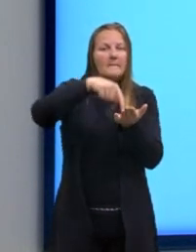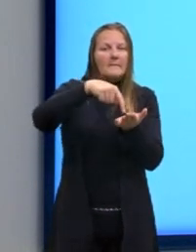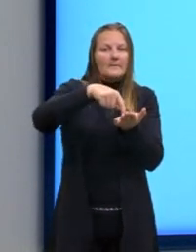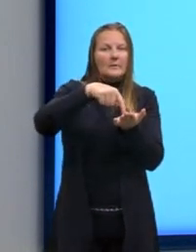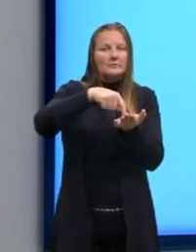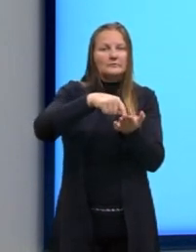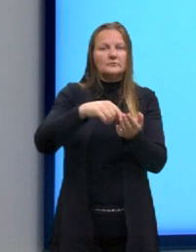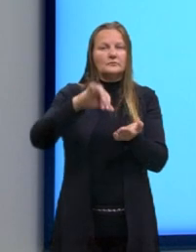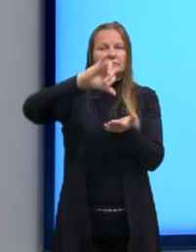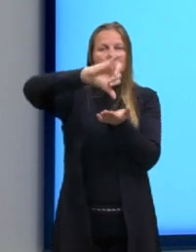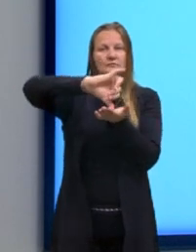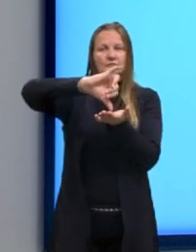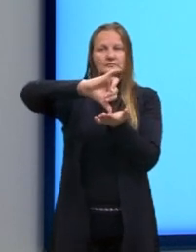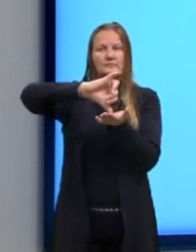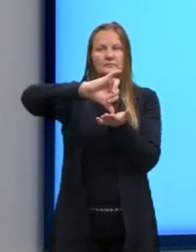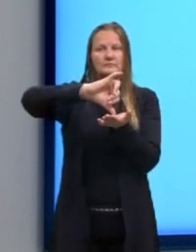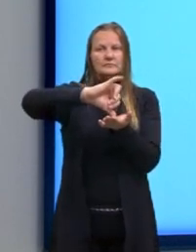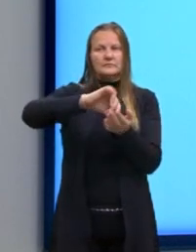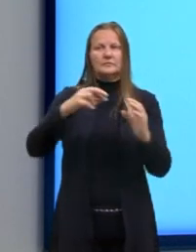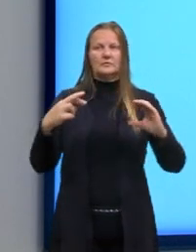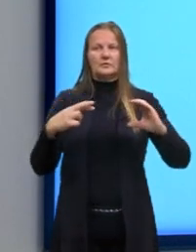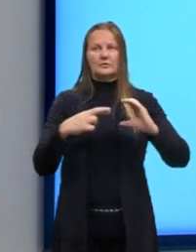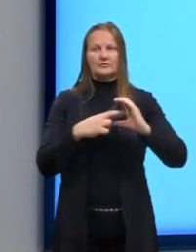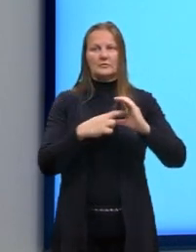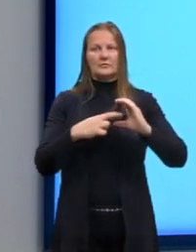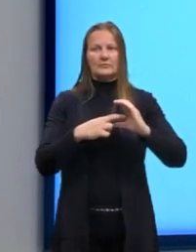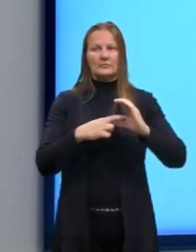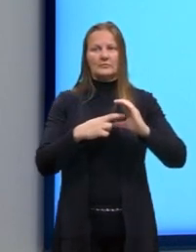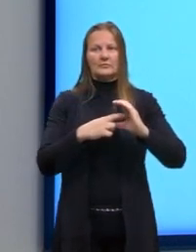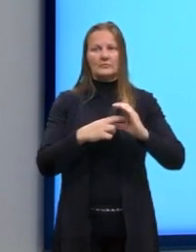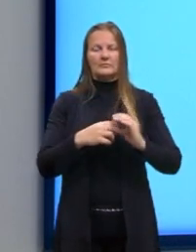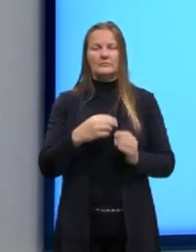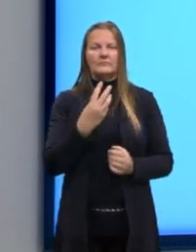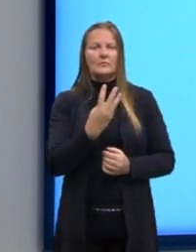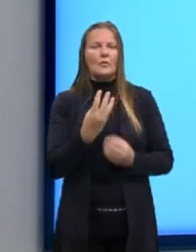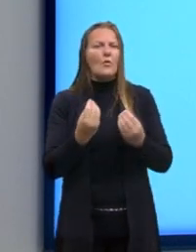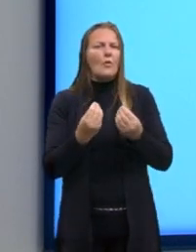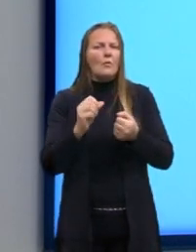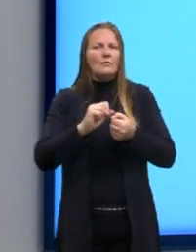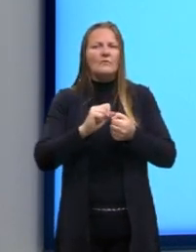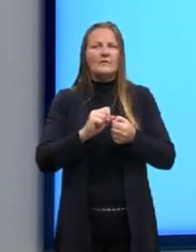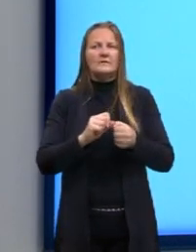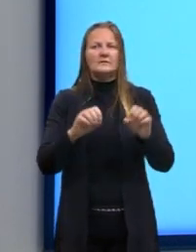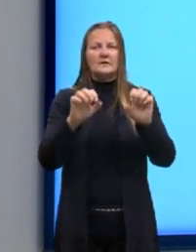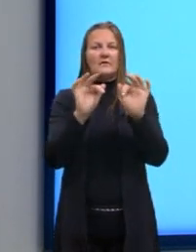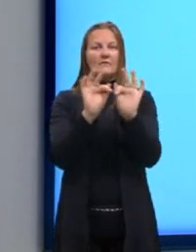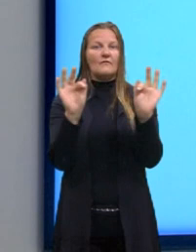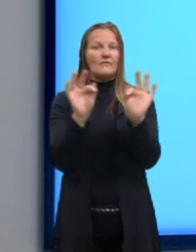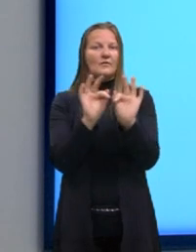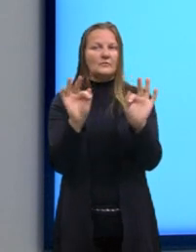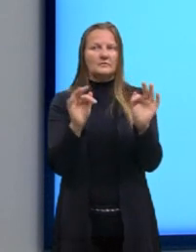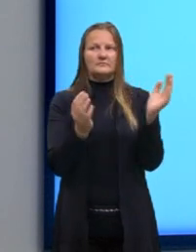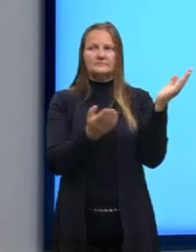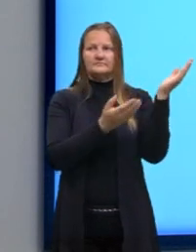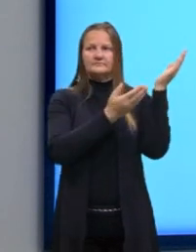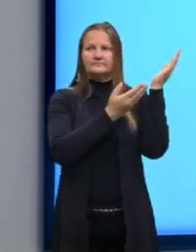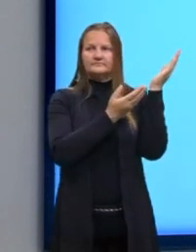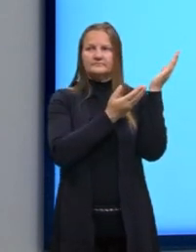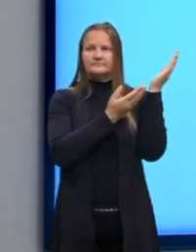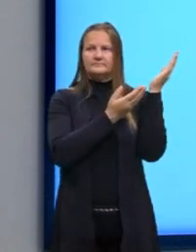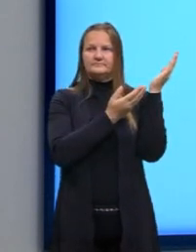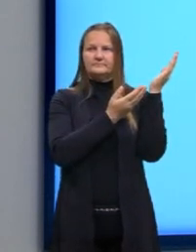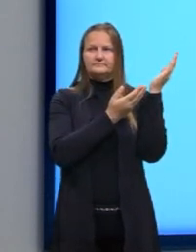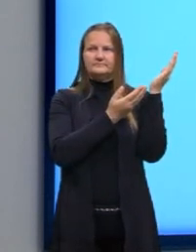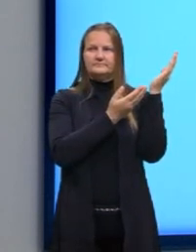ponto central e o raio. Como que ficaria, então, a fórmula, né? A fórmula, ela vai ter,